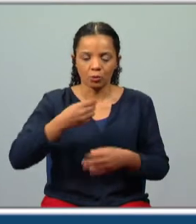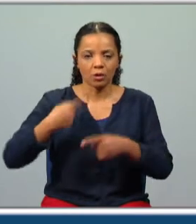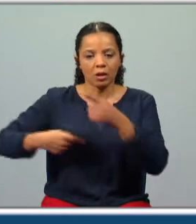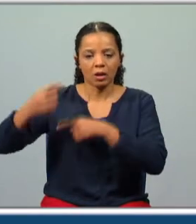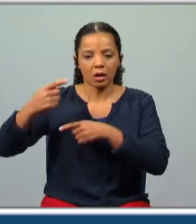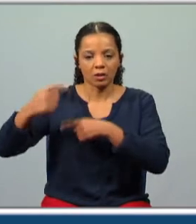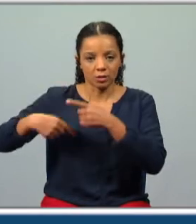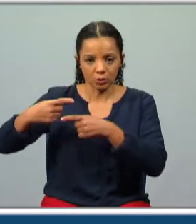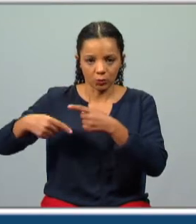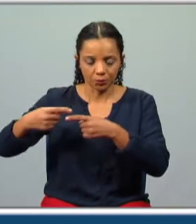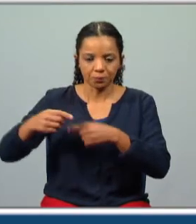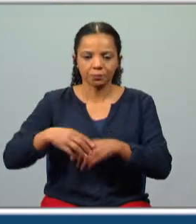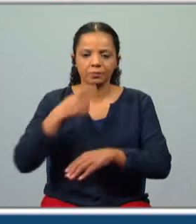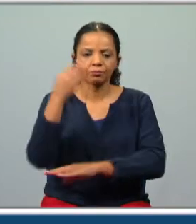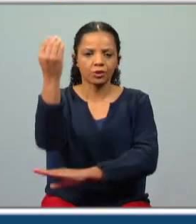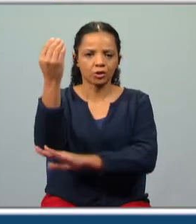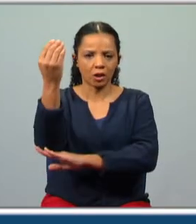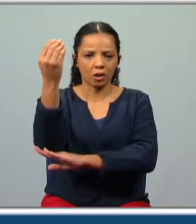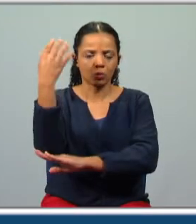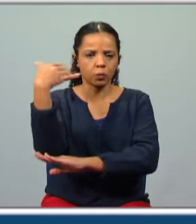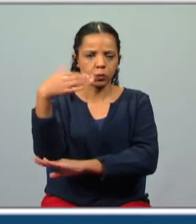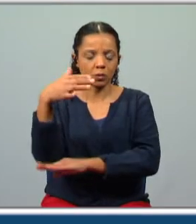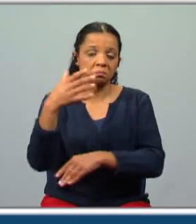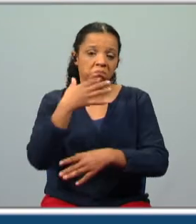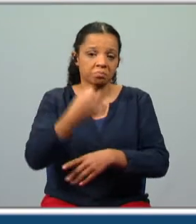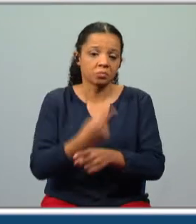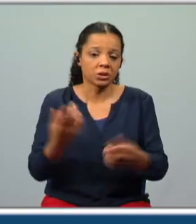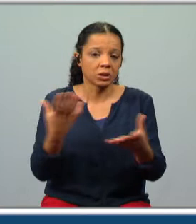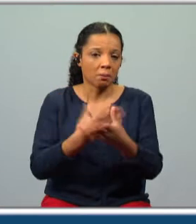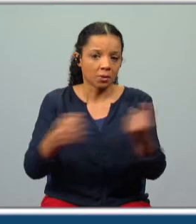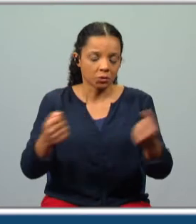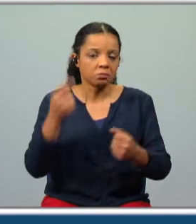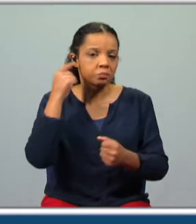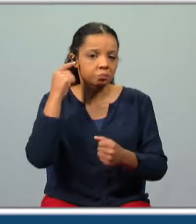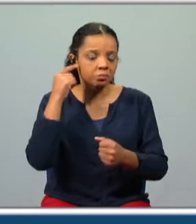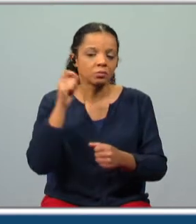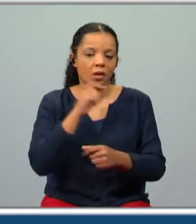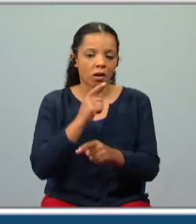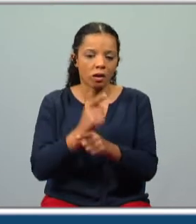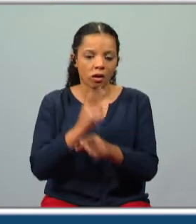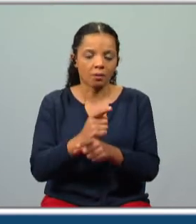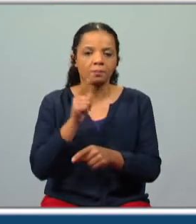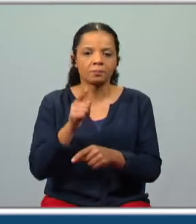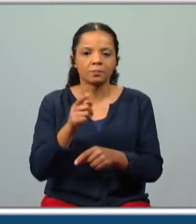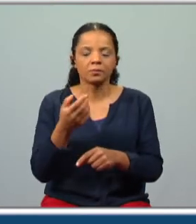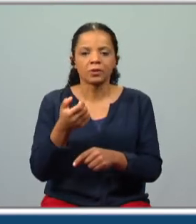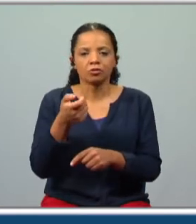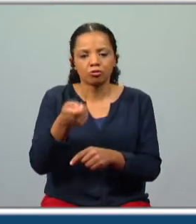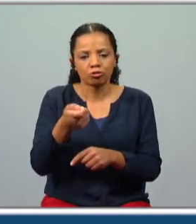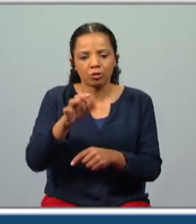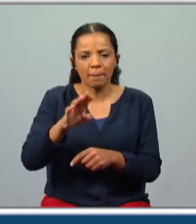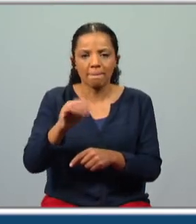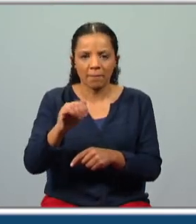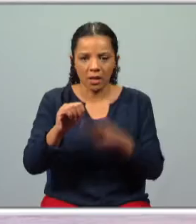uma estátua enorme, que, segundo se acredita, porque ela desapareceu, dizem que se mantém um pé desta estátua e que pela